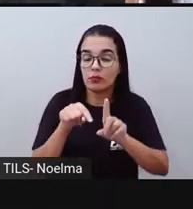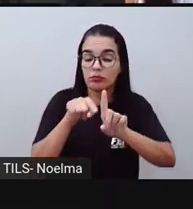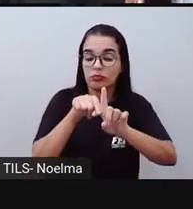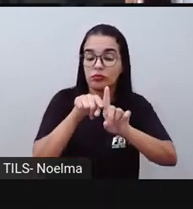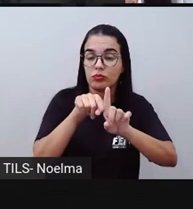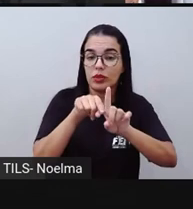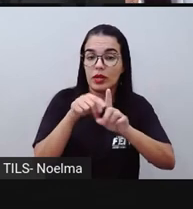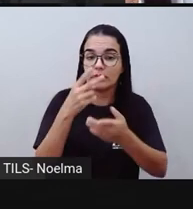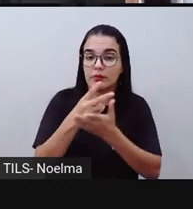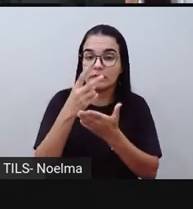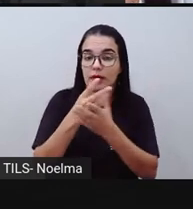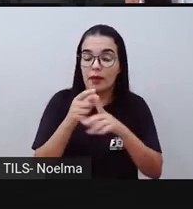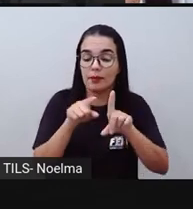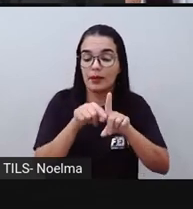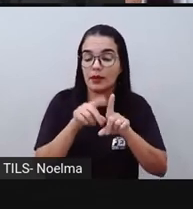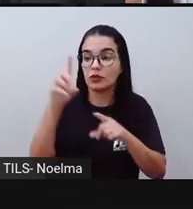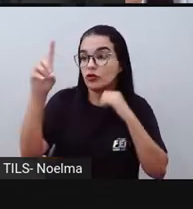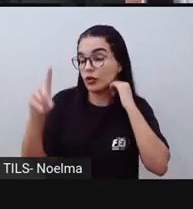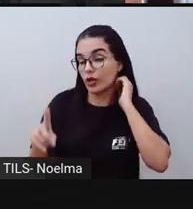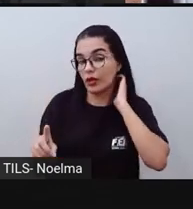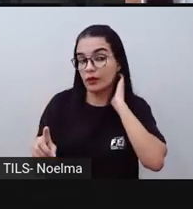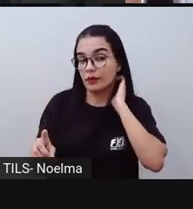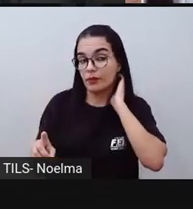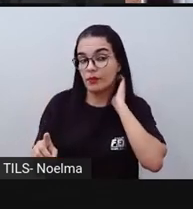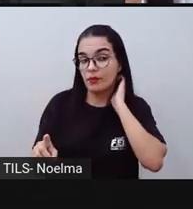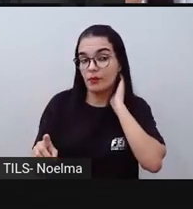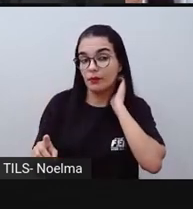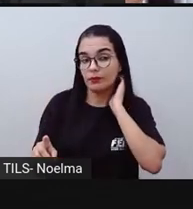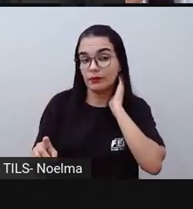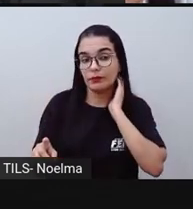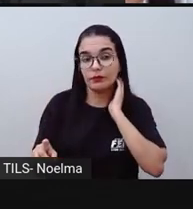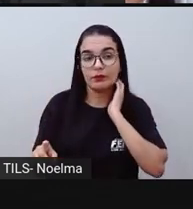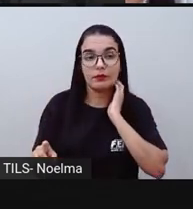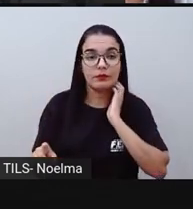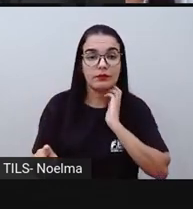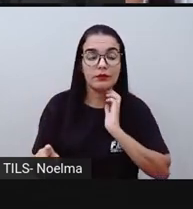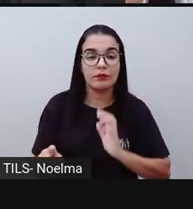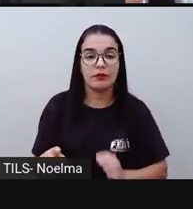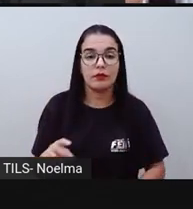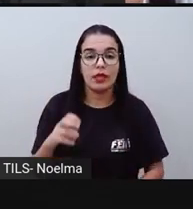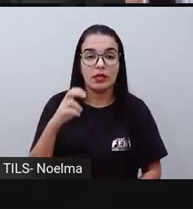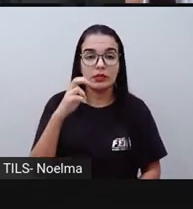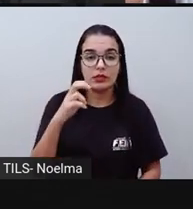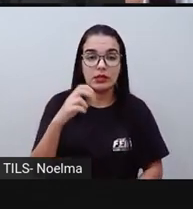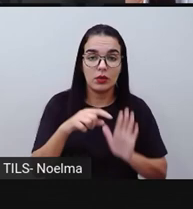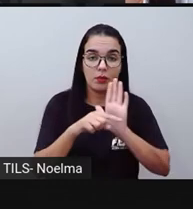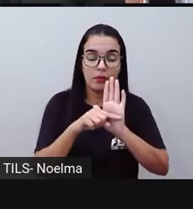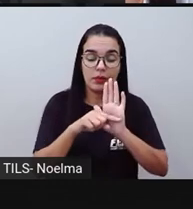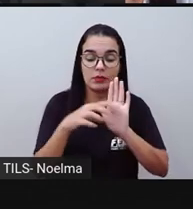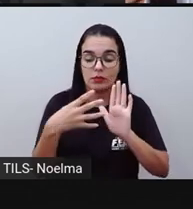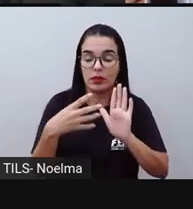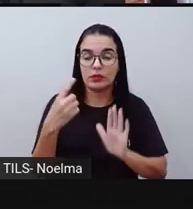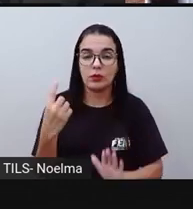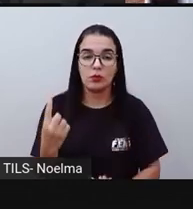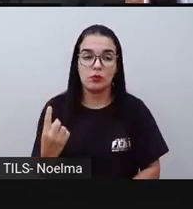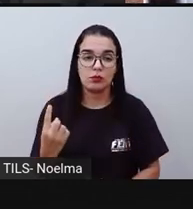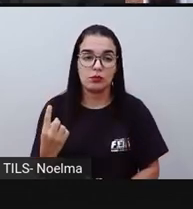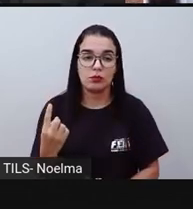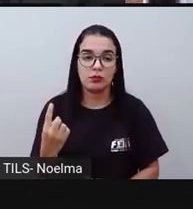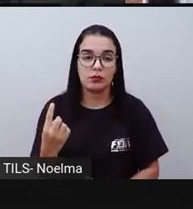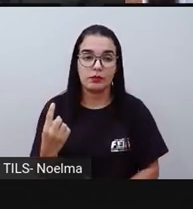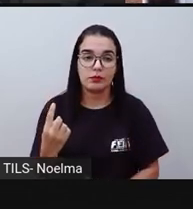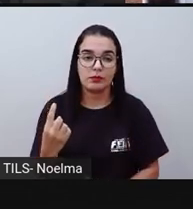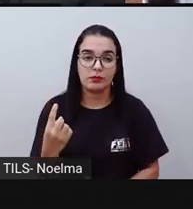começamos sempre pelo nosso lado direito. Então, a gente começa pela fila das unidades. 5 menos 4, 1.